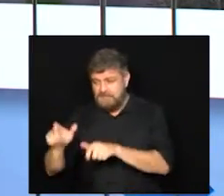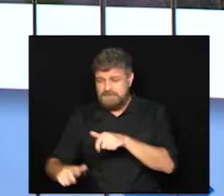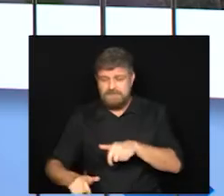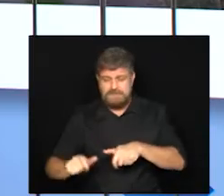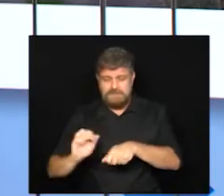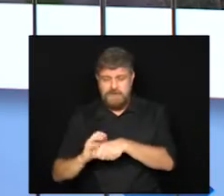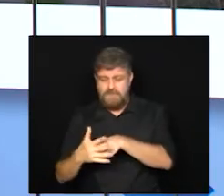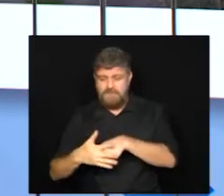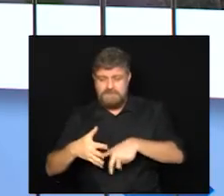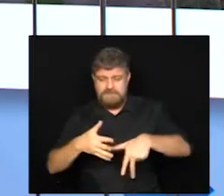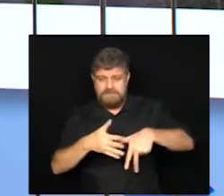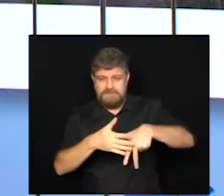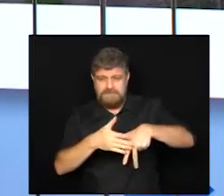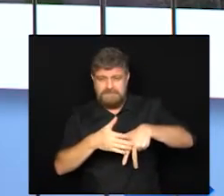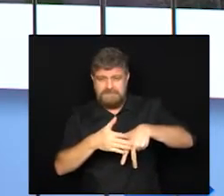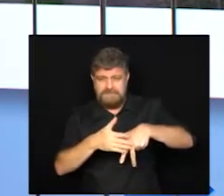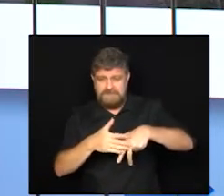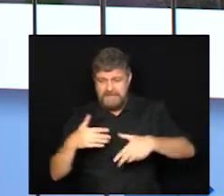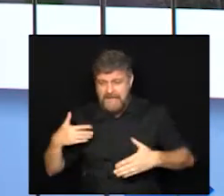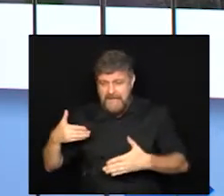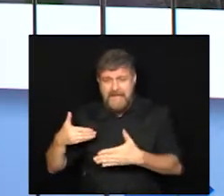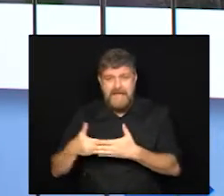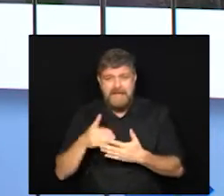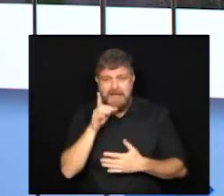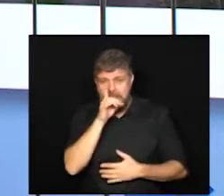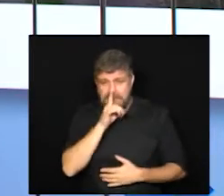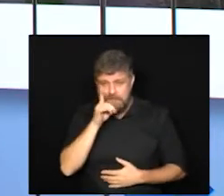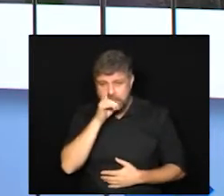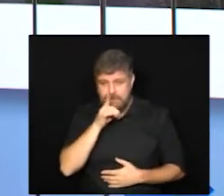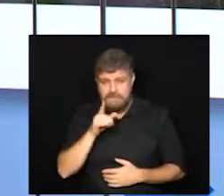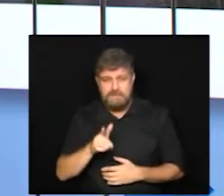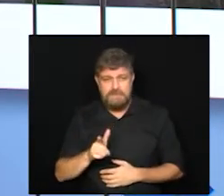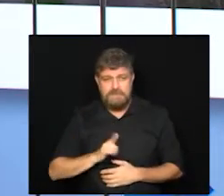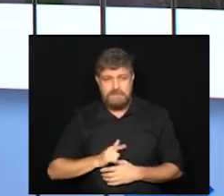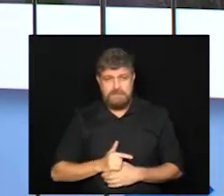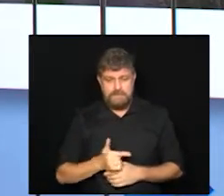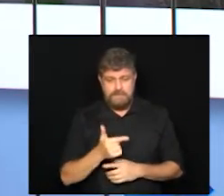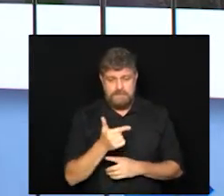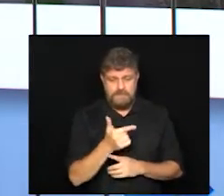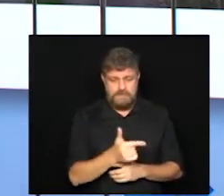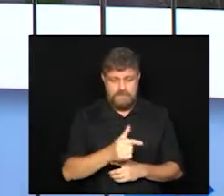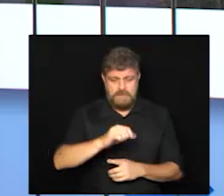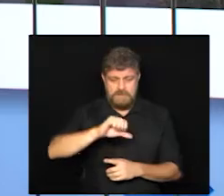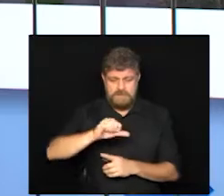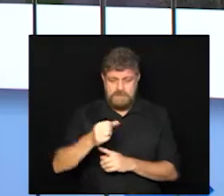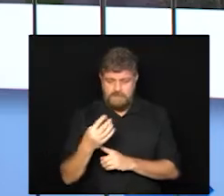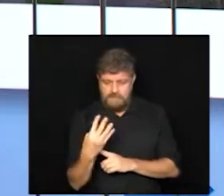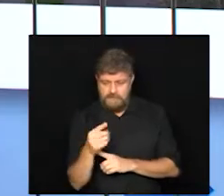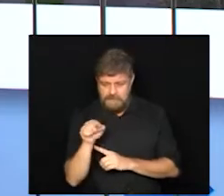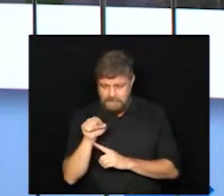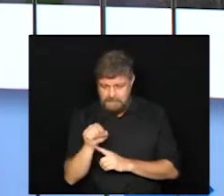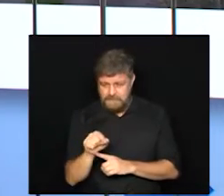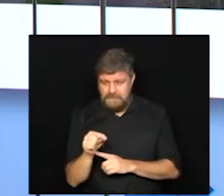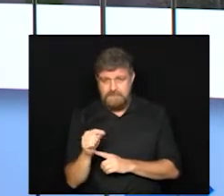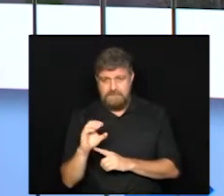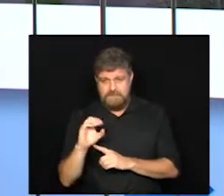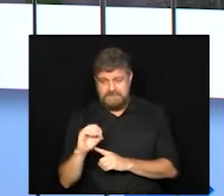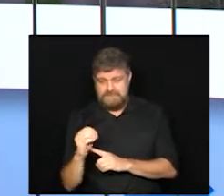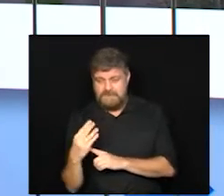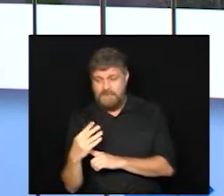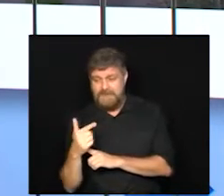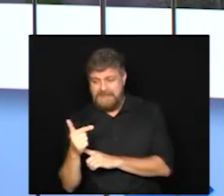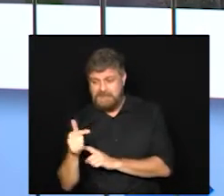da Covid-19 até este domingo. São 294.042